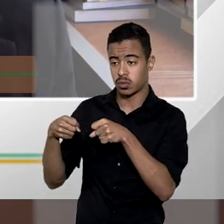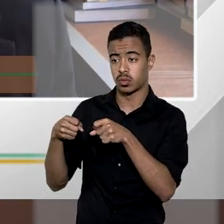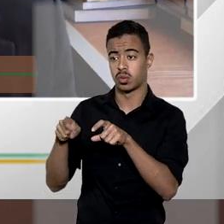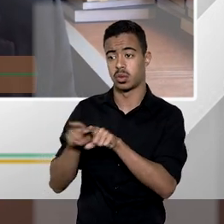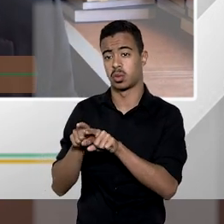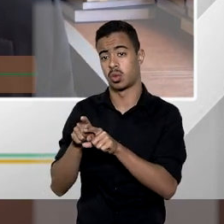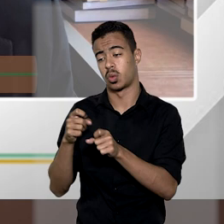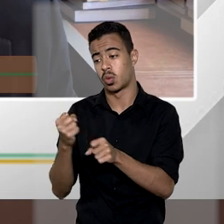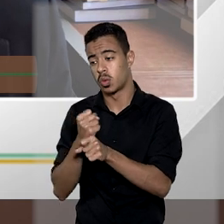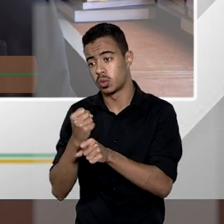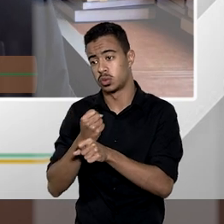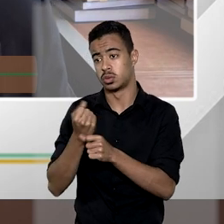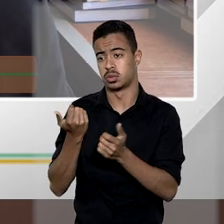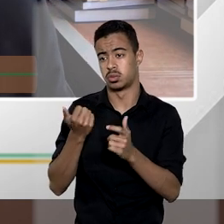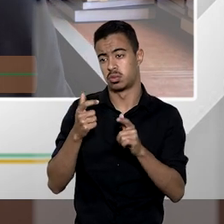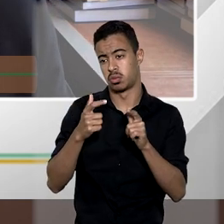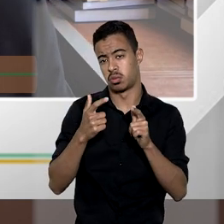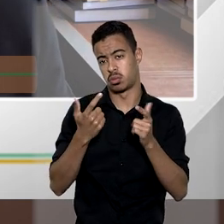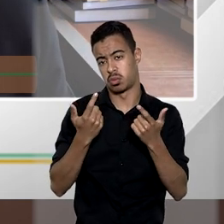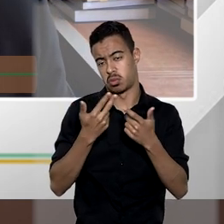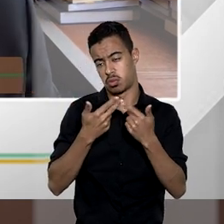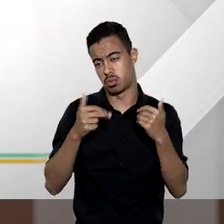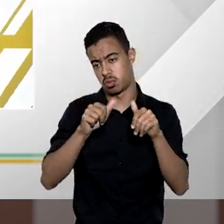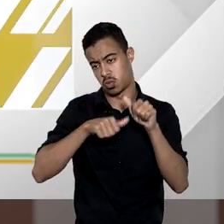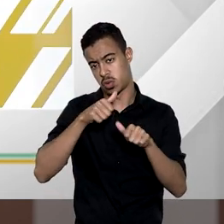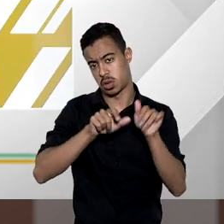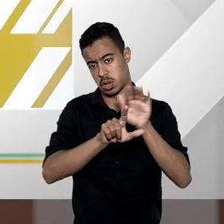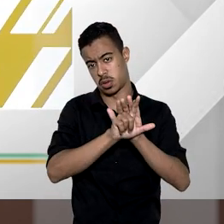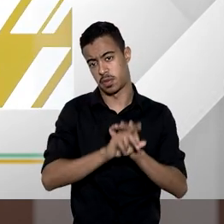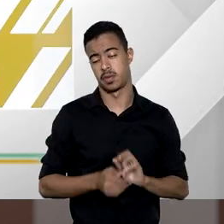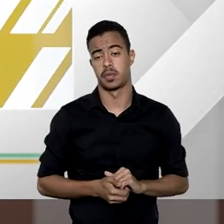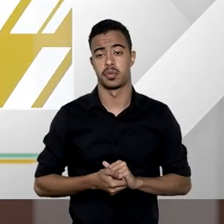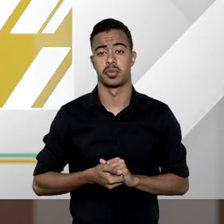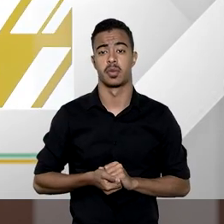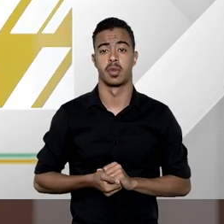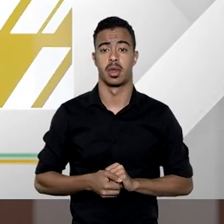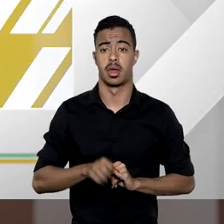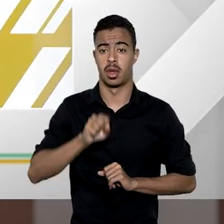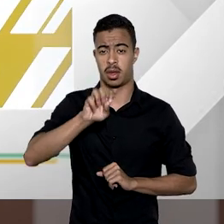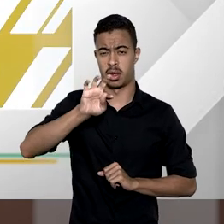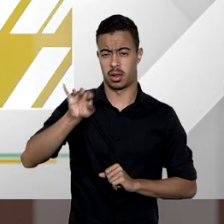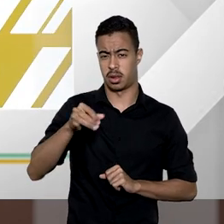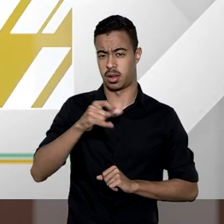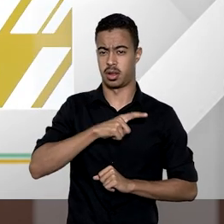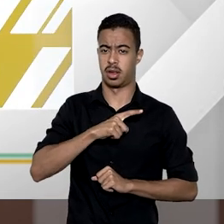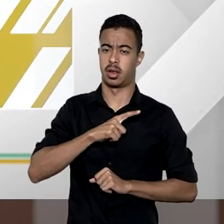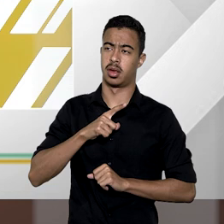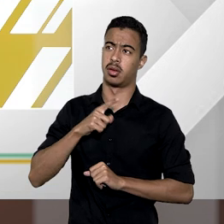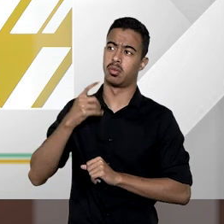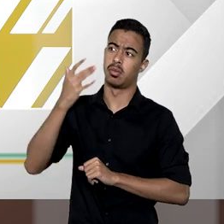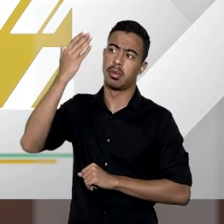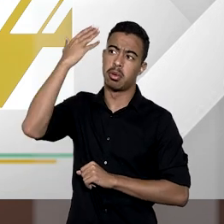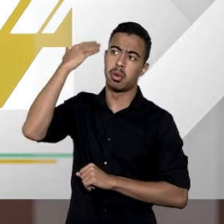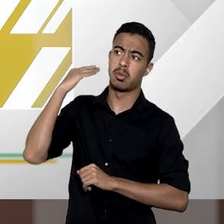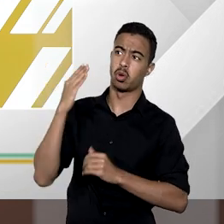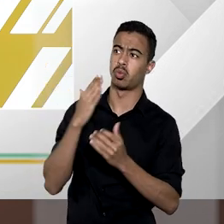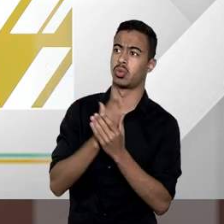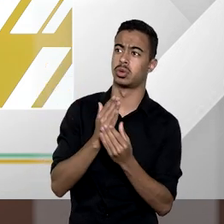quando revogada a concessão o STJ tem precedentes sobre o